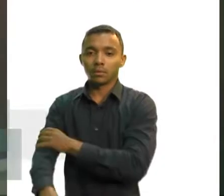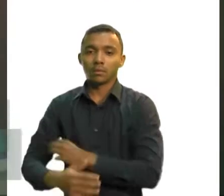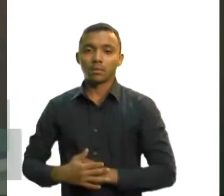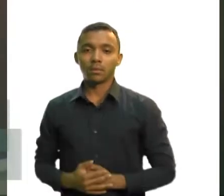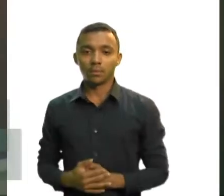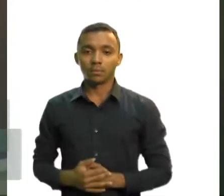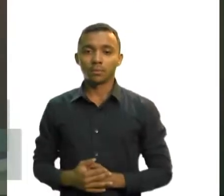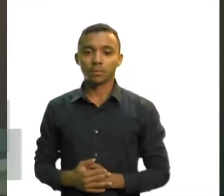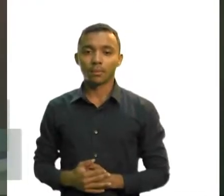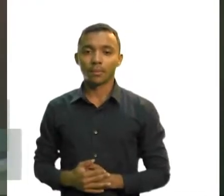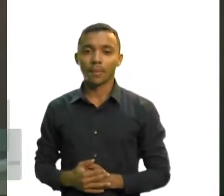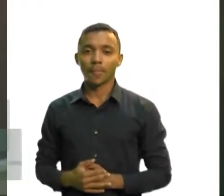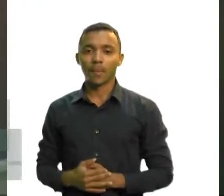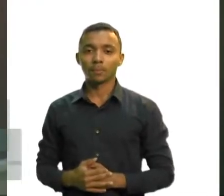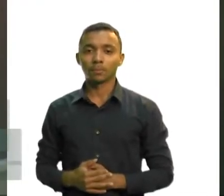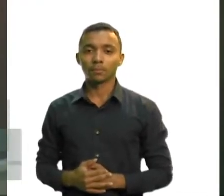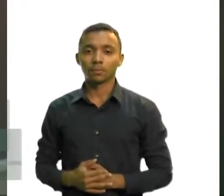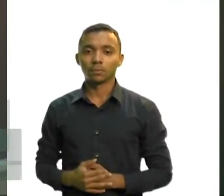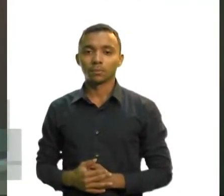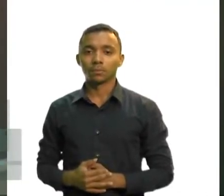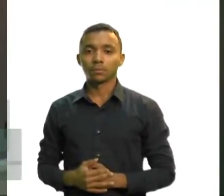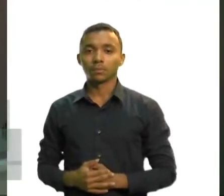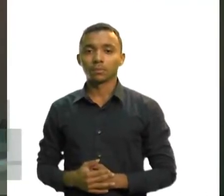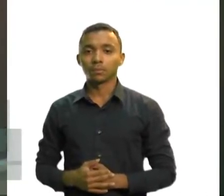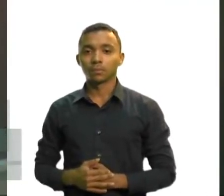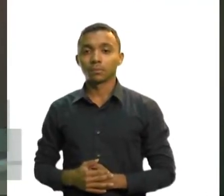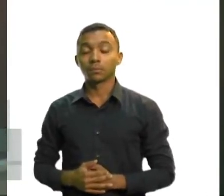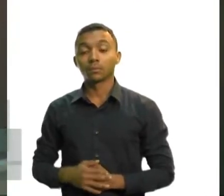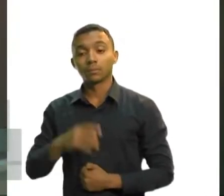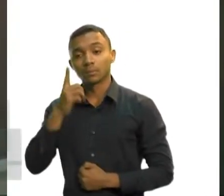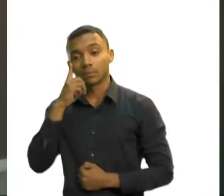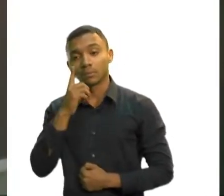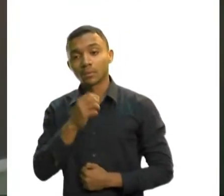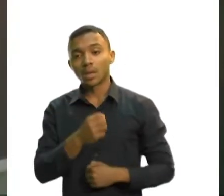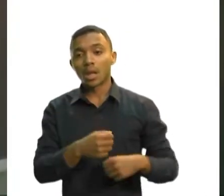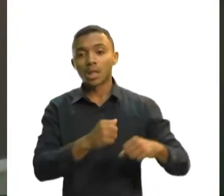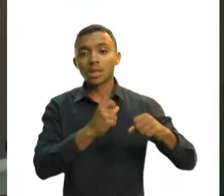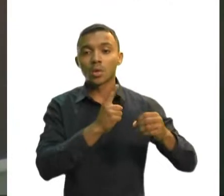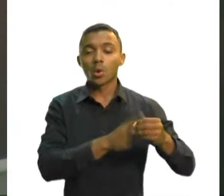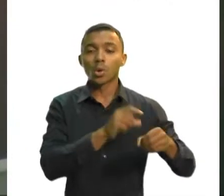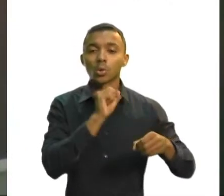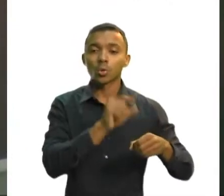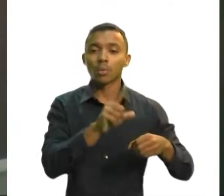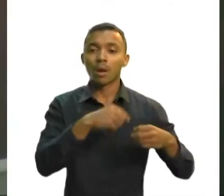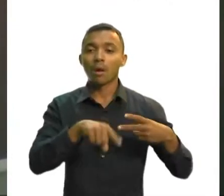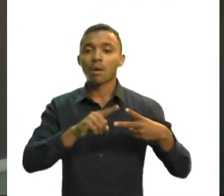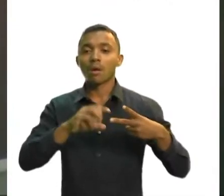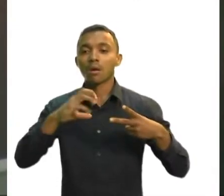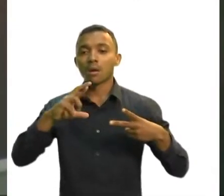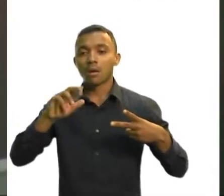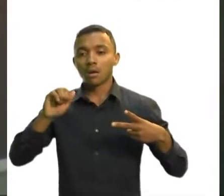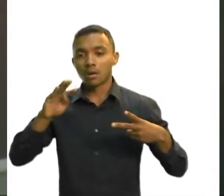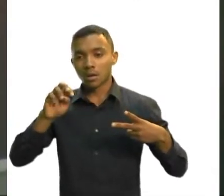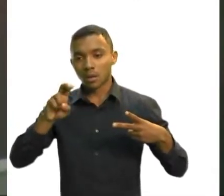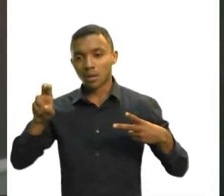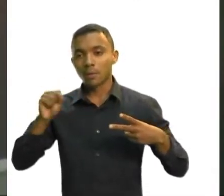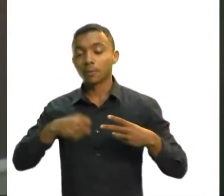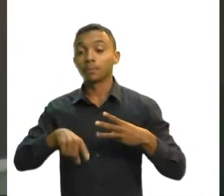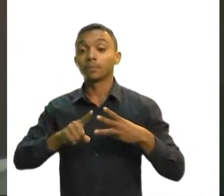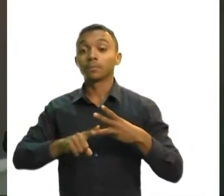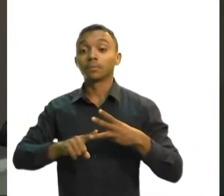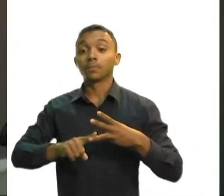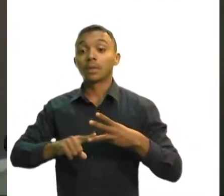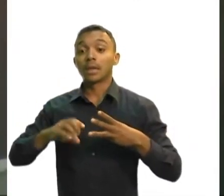Jaguaribe, a aquisição de novas unidades, Sobral, Crato, Itapipoca e Crateus, compramos quatro hospitais